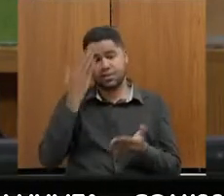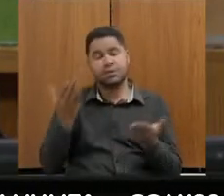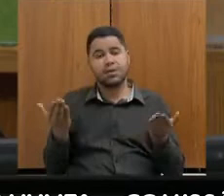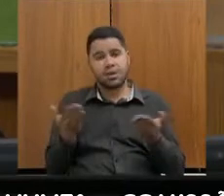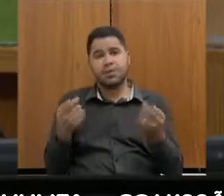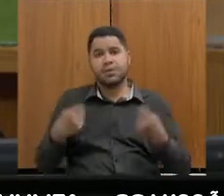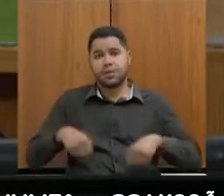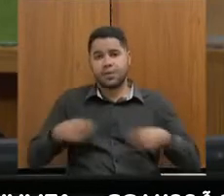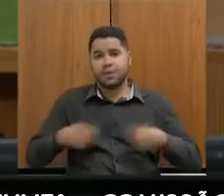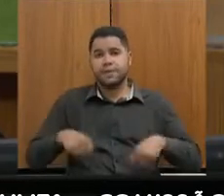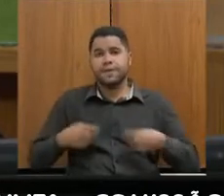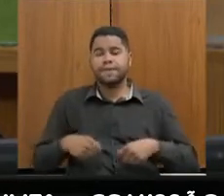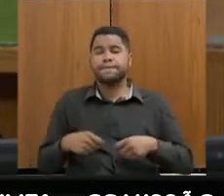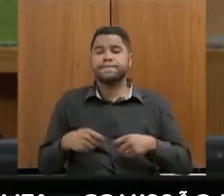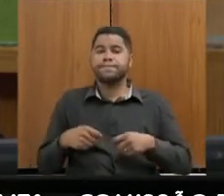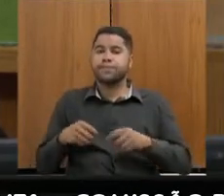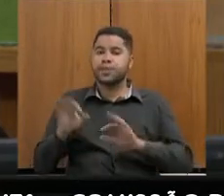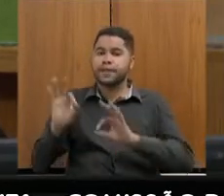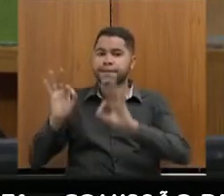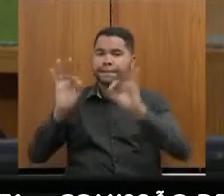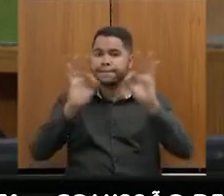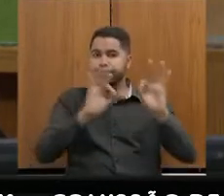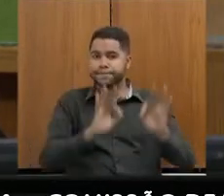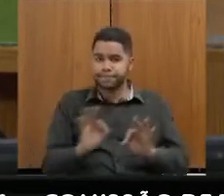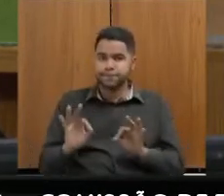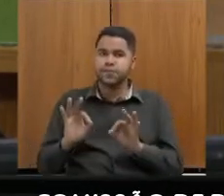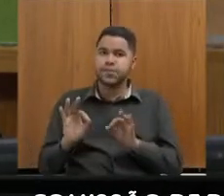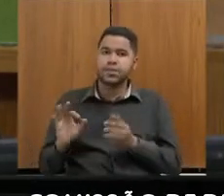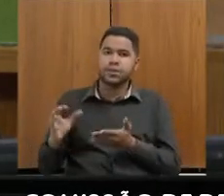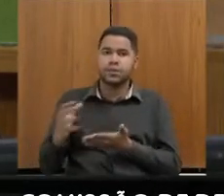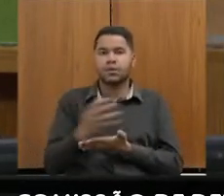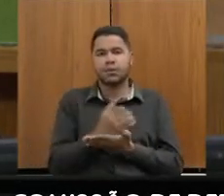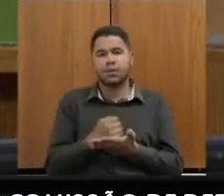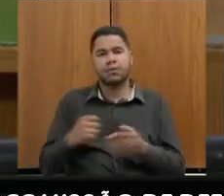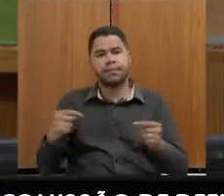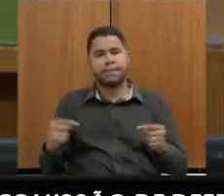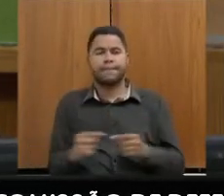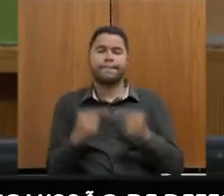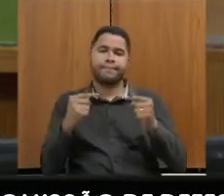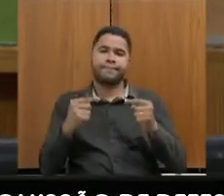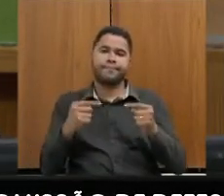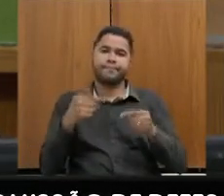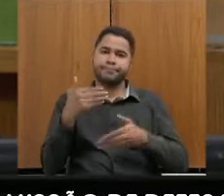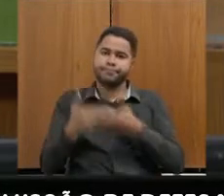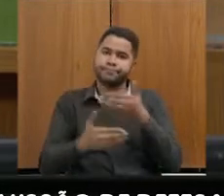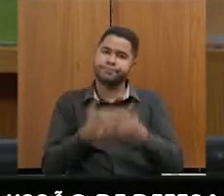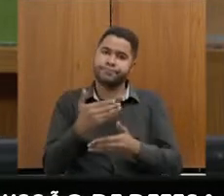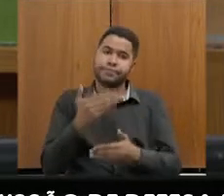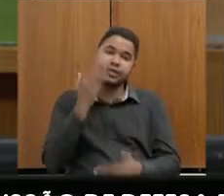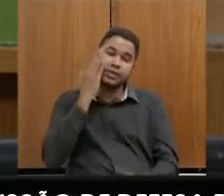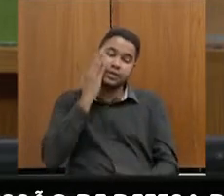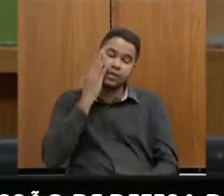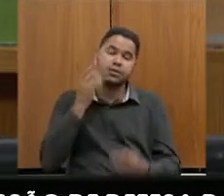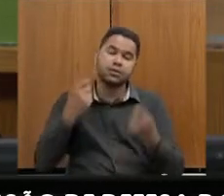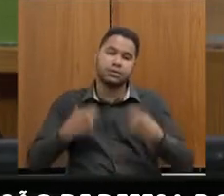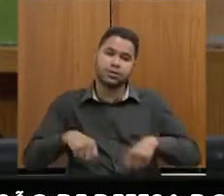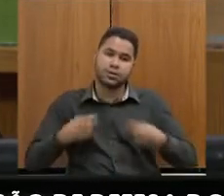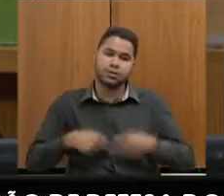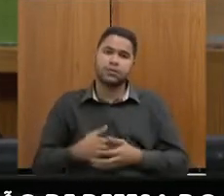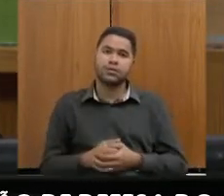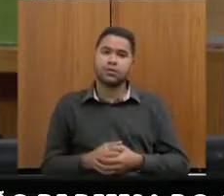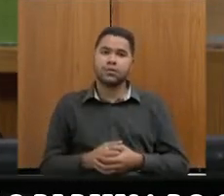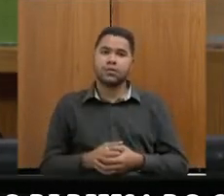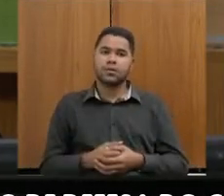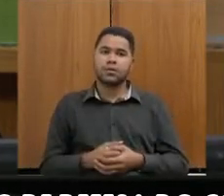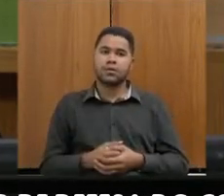necessário para a manutenção da arrecadação da forma como ela vem se performando. Então, a gente entende como necessário. E